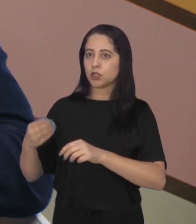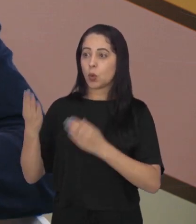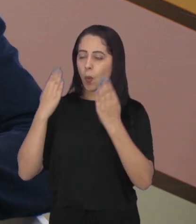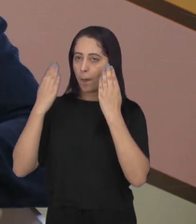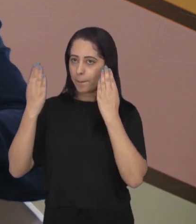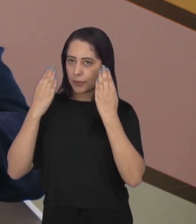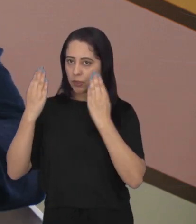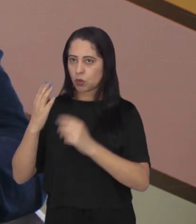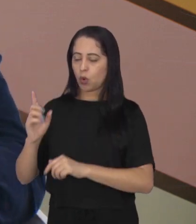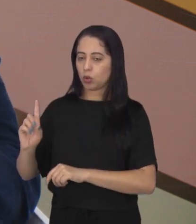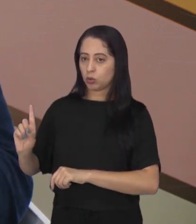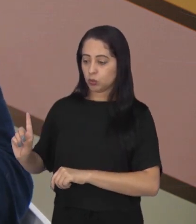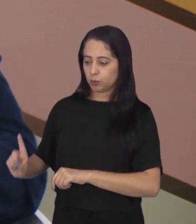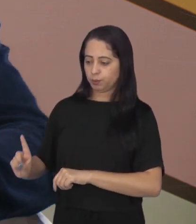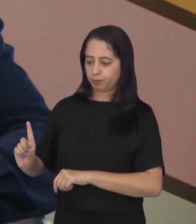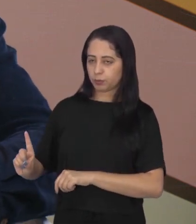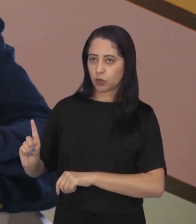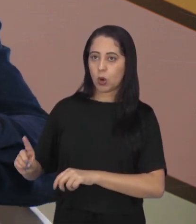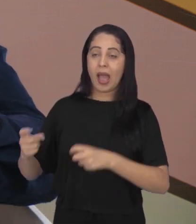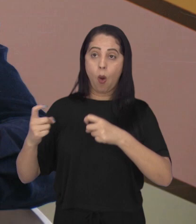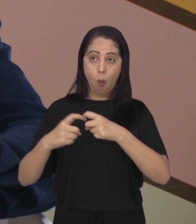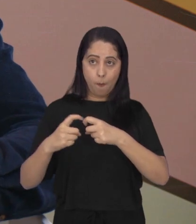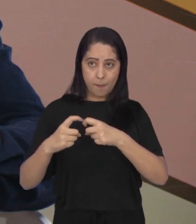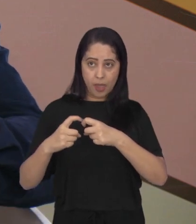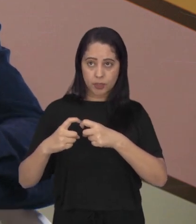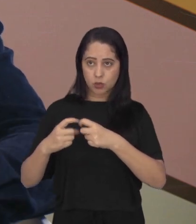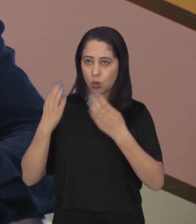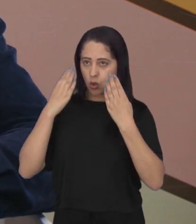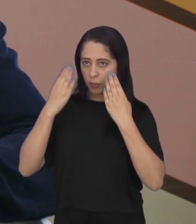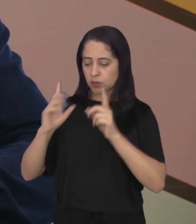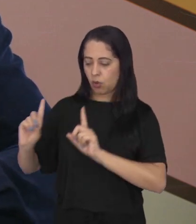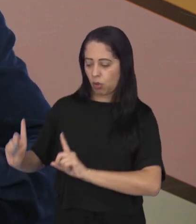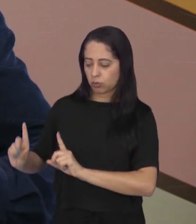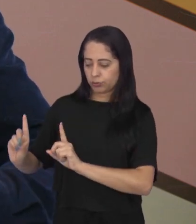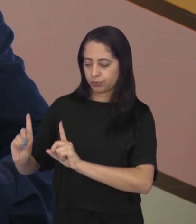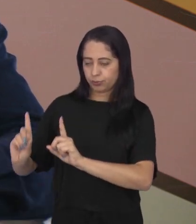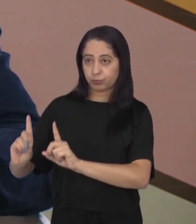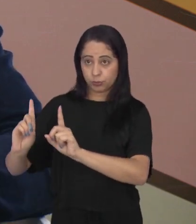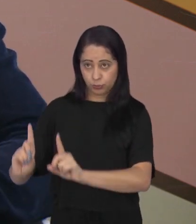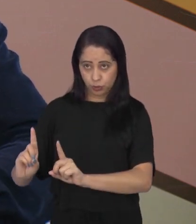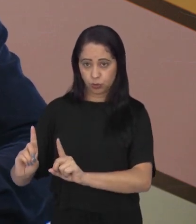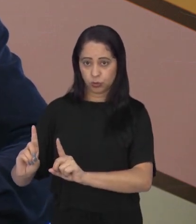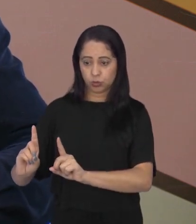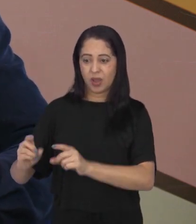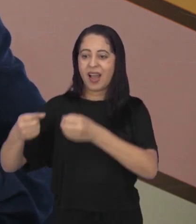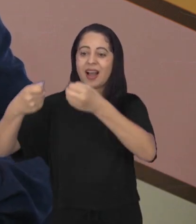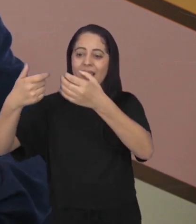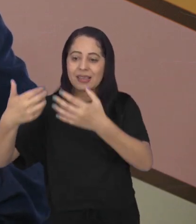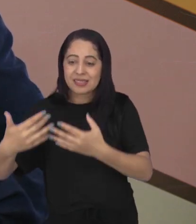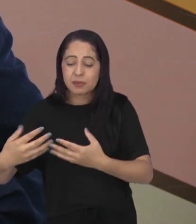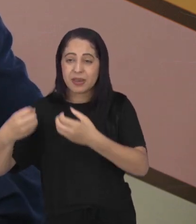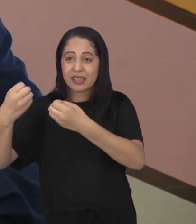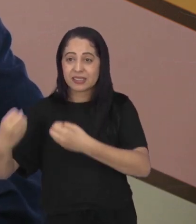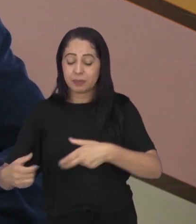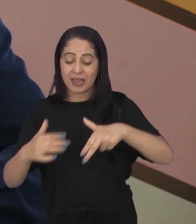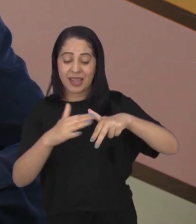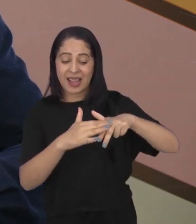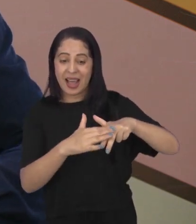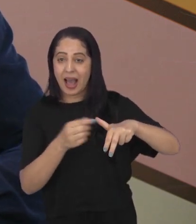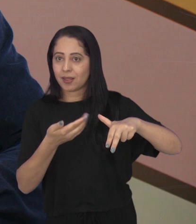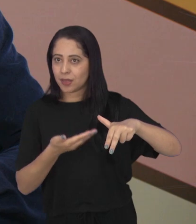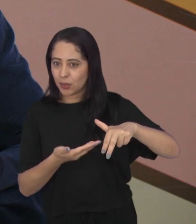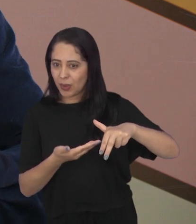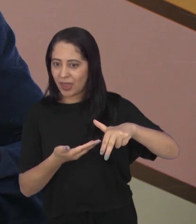psicólogo acompanha a equipe médica na hora de orientar, informar sobre o quadro clínico ou prognóstico, que muitas vezes é reservado.